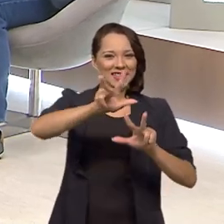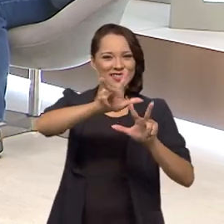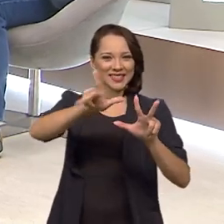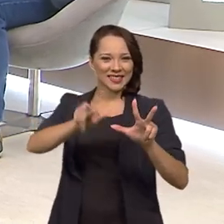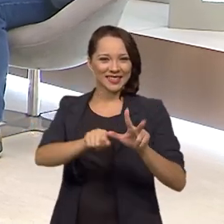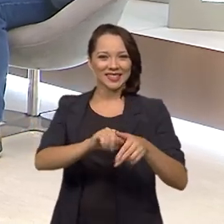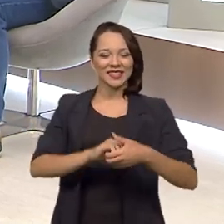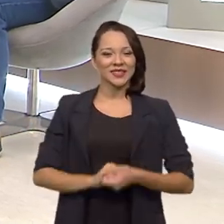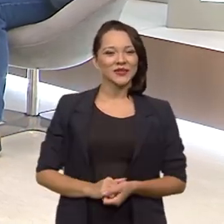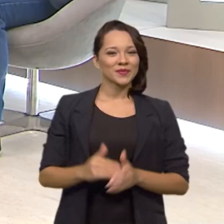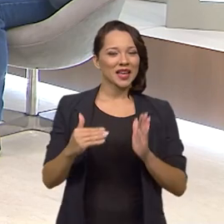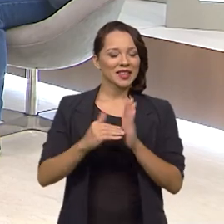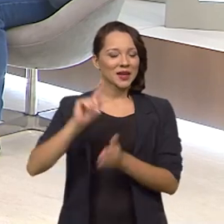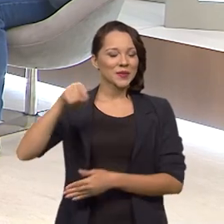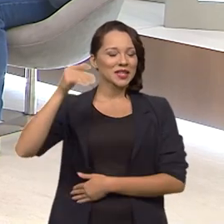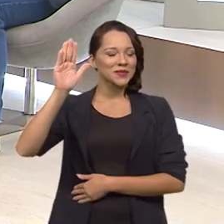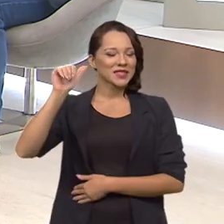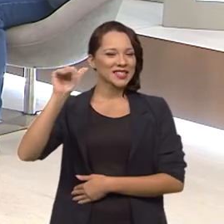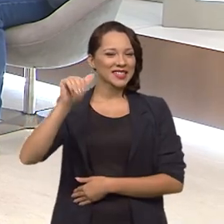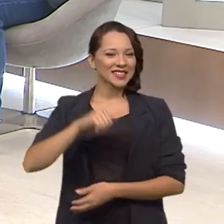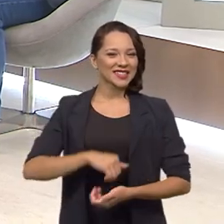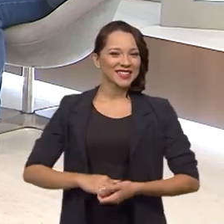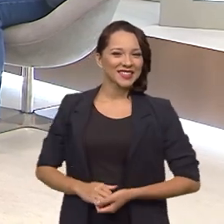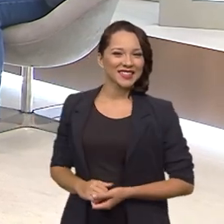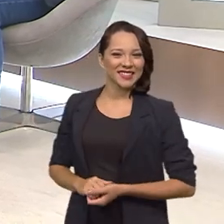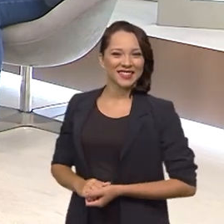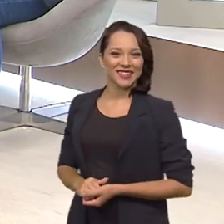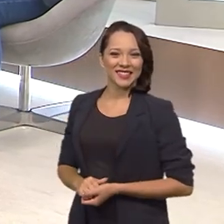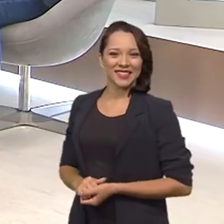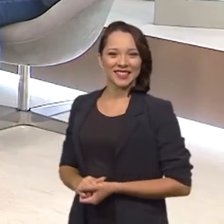pauta aqui na TV Brasil. Até o próximo programa. Tchau, tchau.